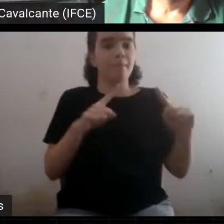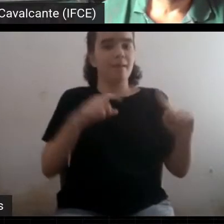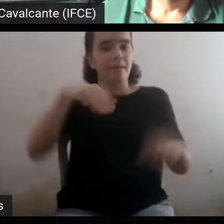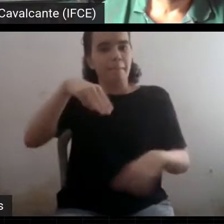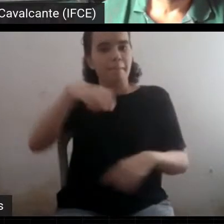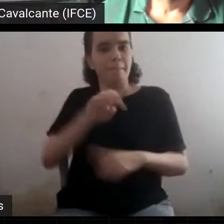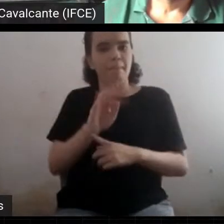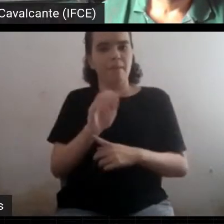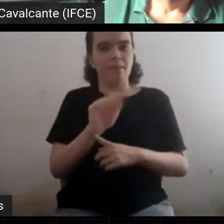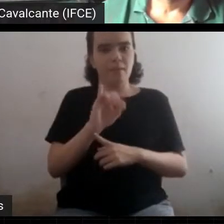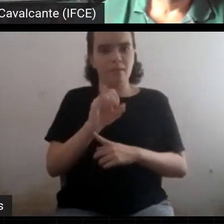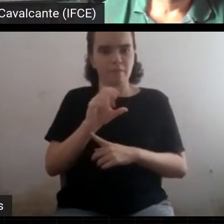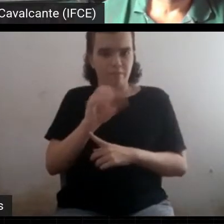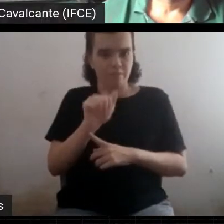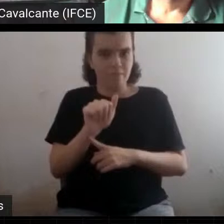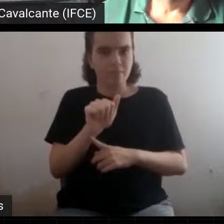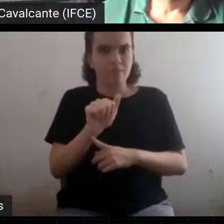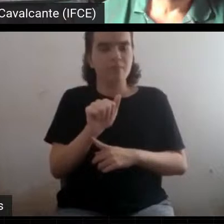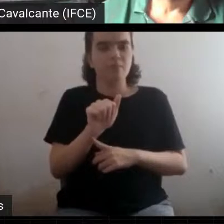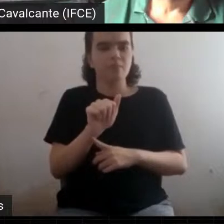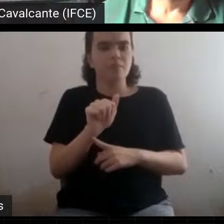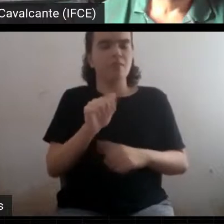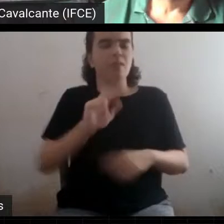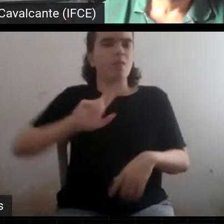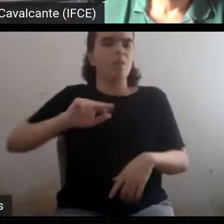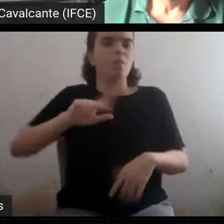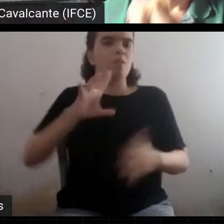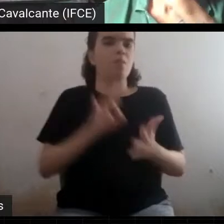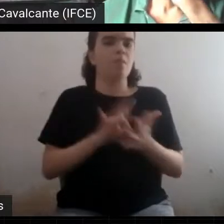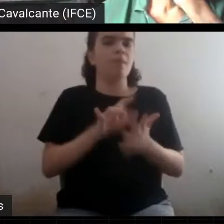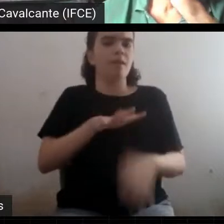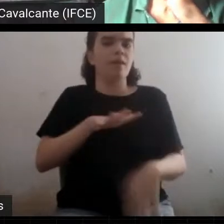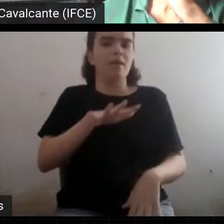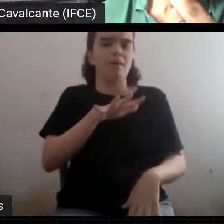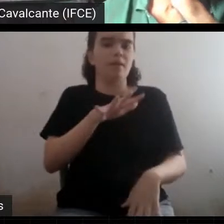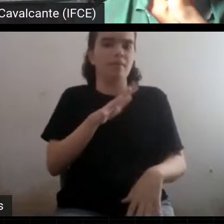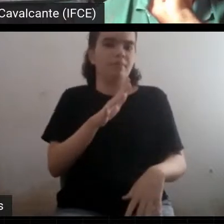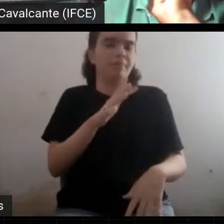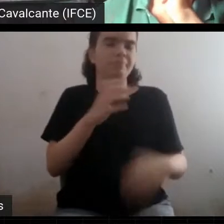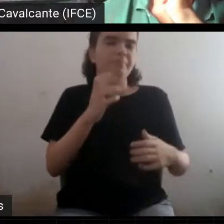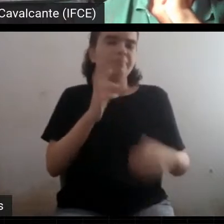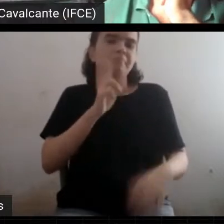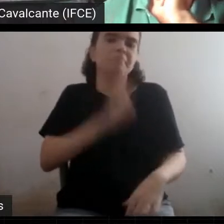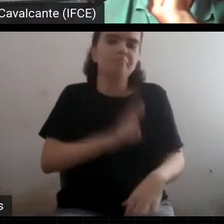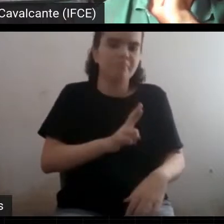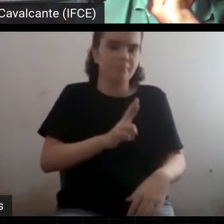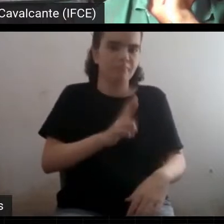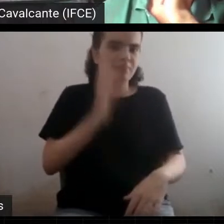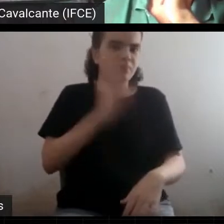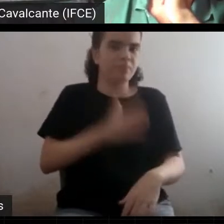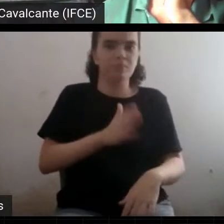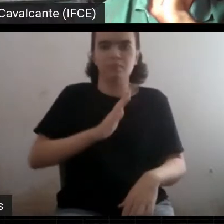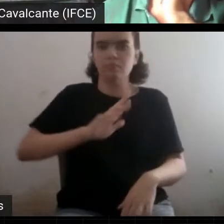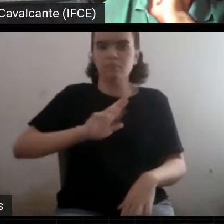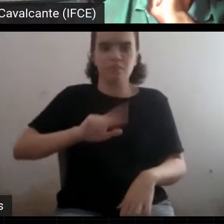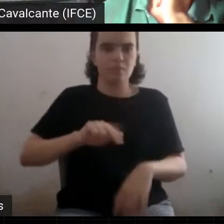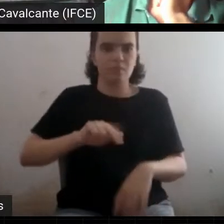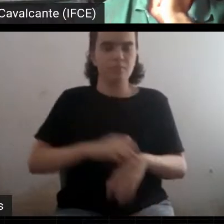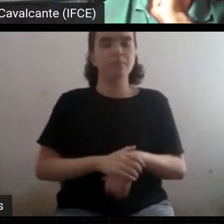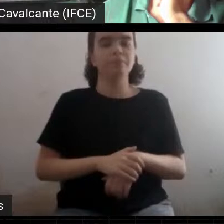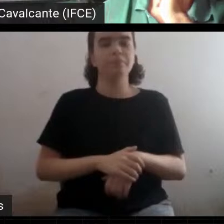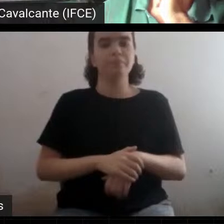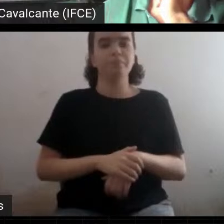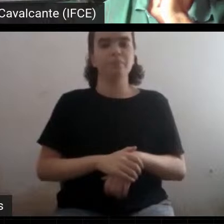passado, nós também achávamos que uma série de coisas pertenciam ao reino da metafísica. E ao longo do tempo, a gente foi lá respondendo uma